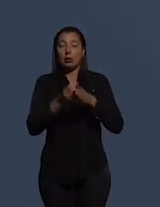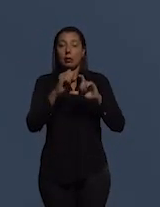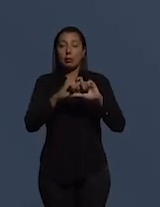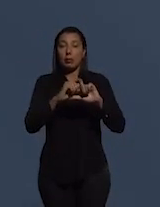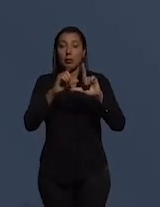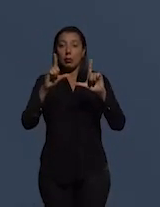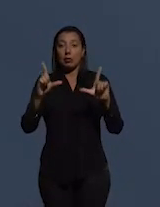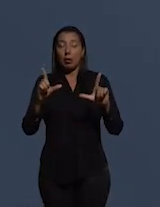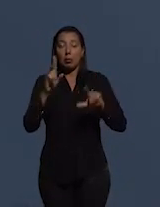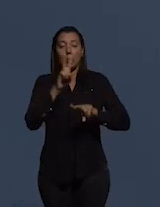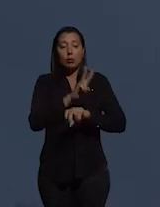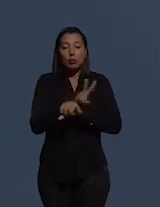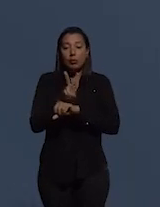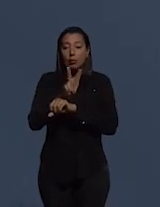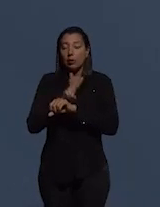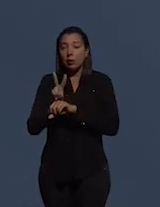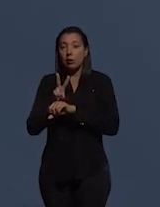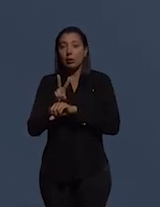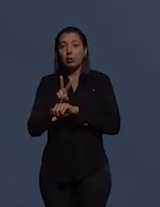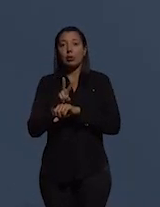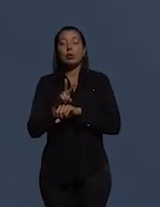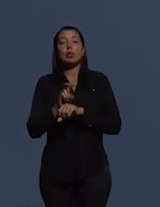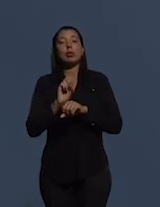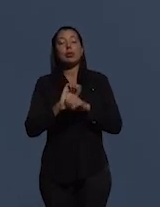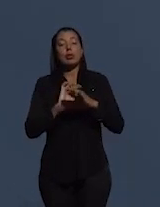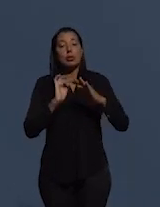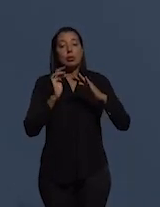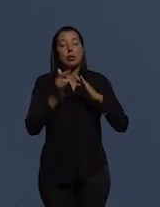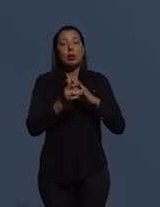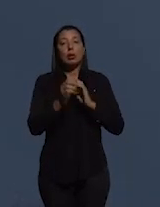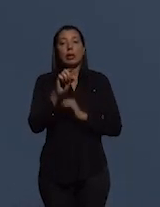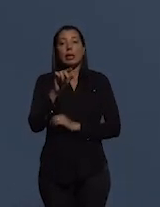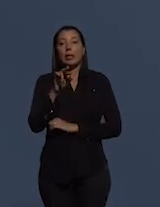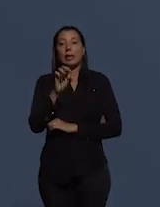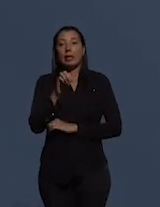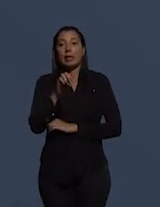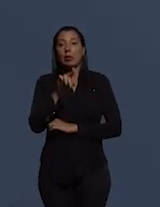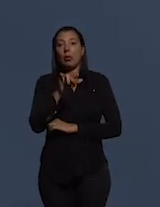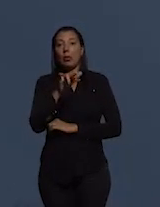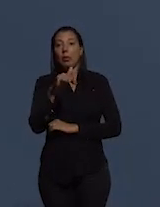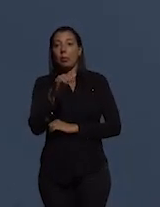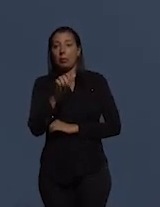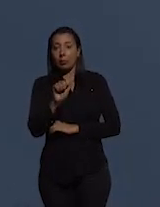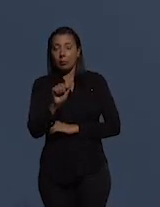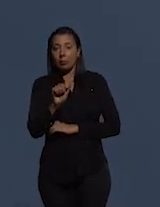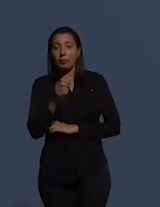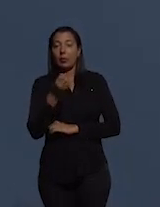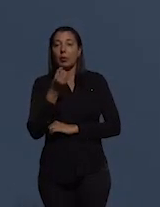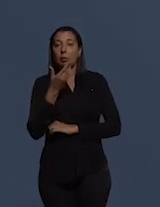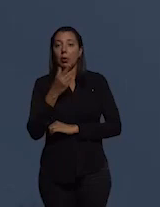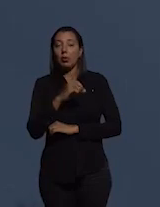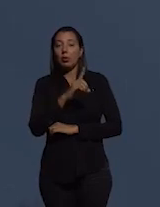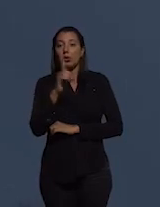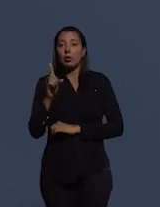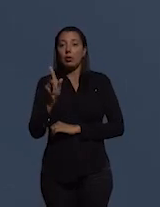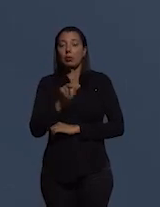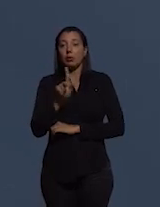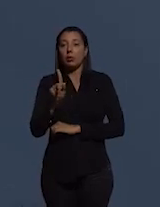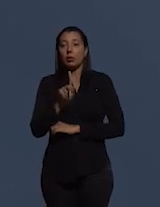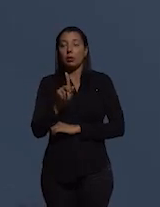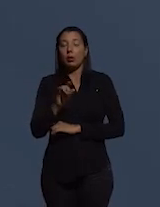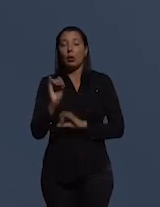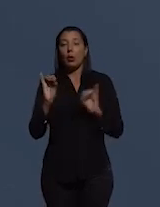Vigilância de Mídia Digital Clean Romania. Bom dia, professora. Bem-vindos,